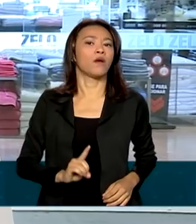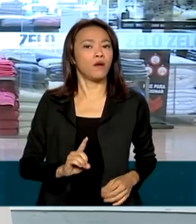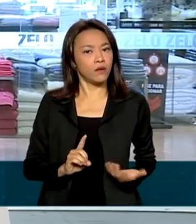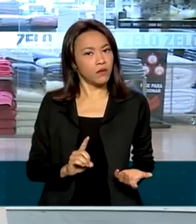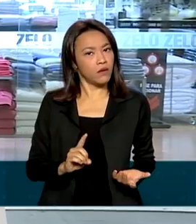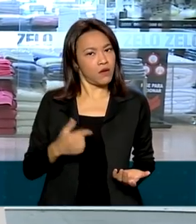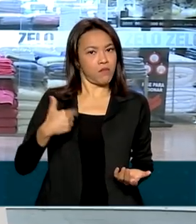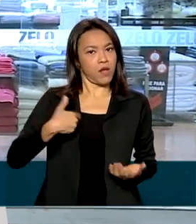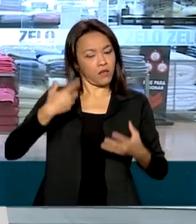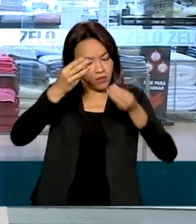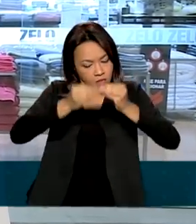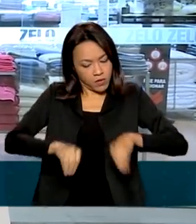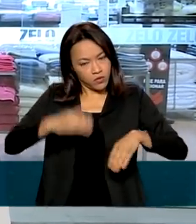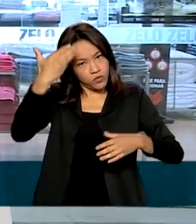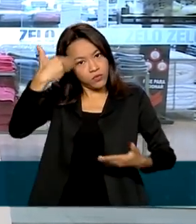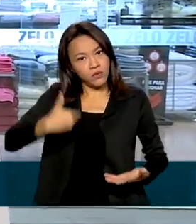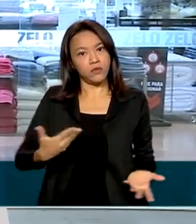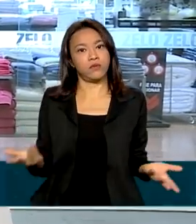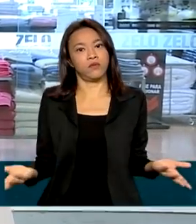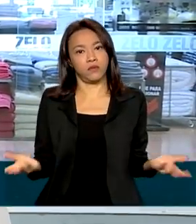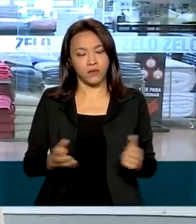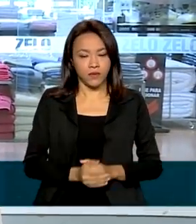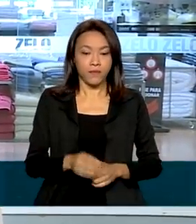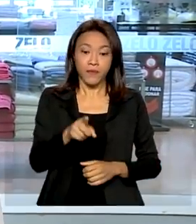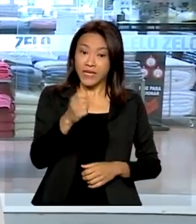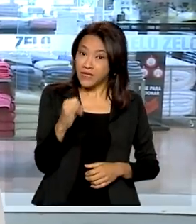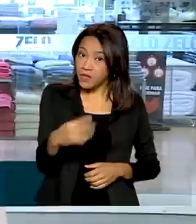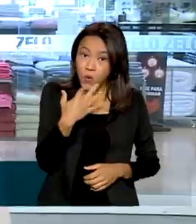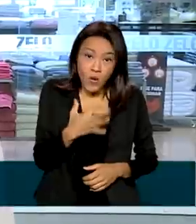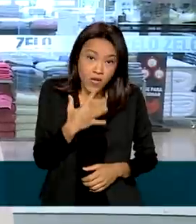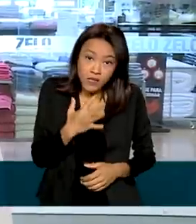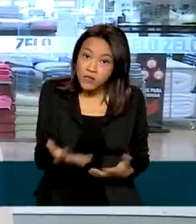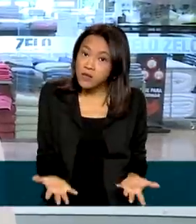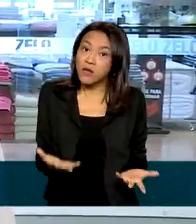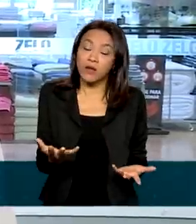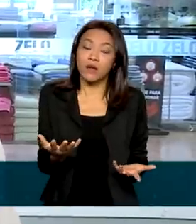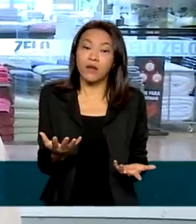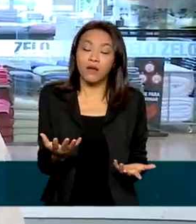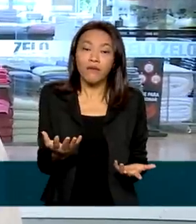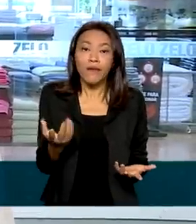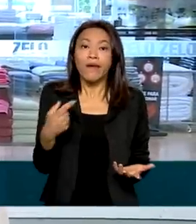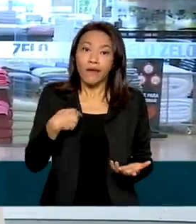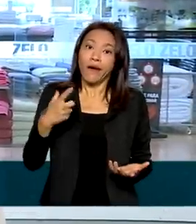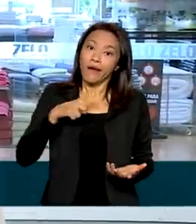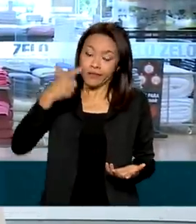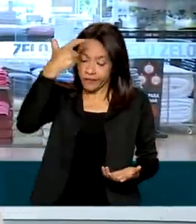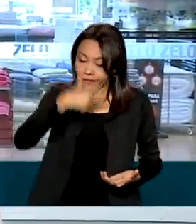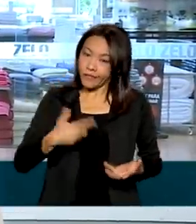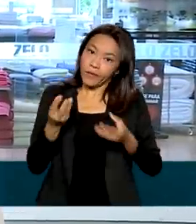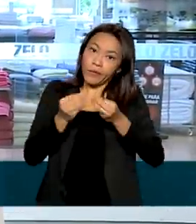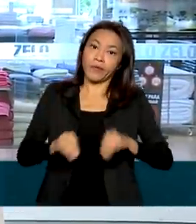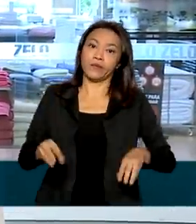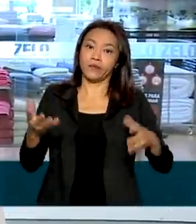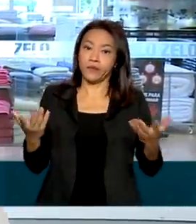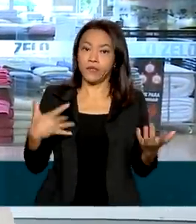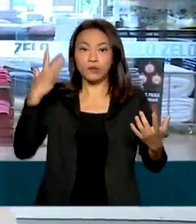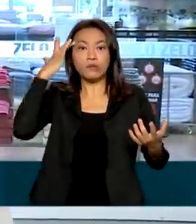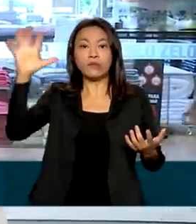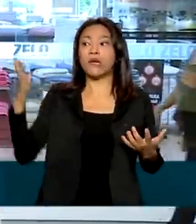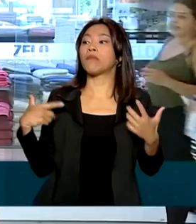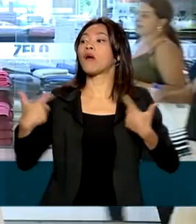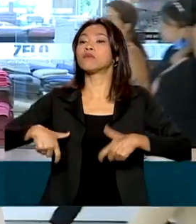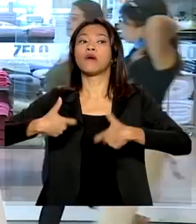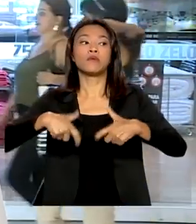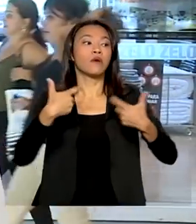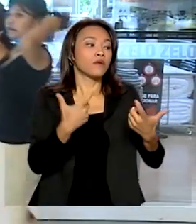para não sair prejudicado. Se a gente não conhecer, a gente não consegue deixar o calote vir. A gente não sabe para onde que